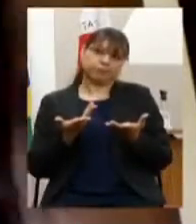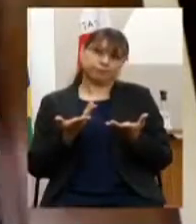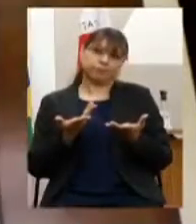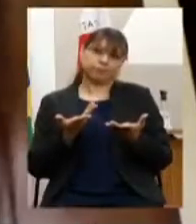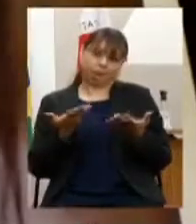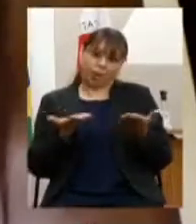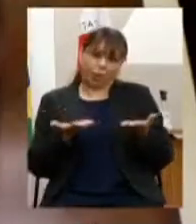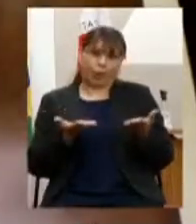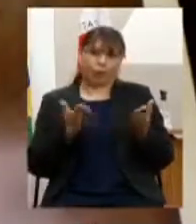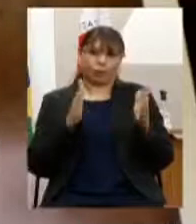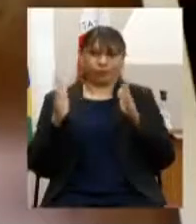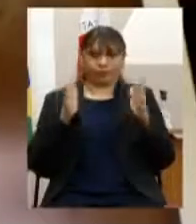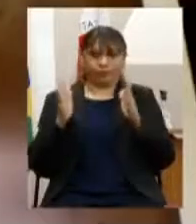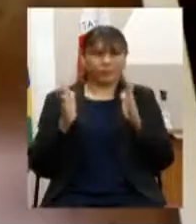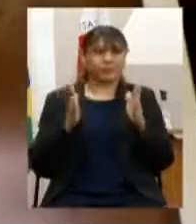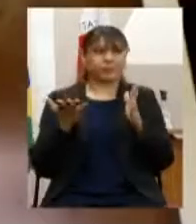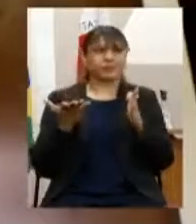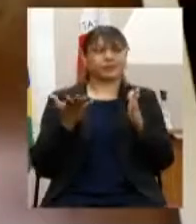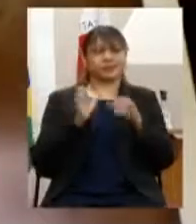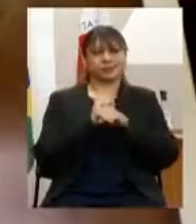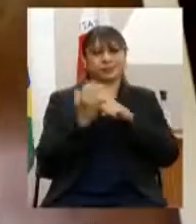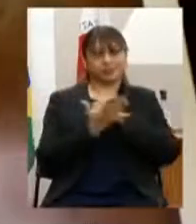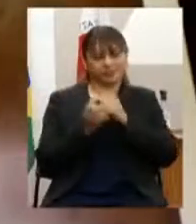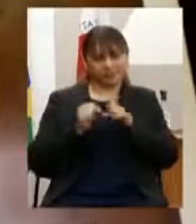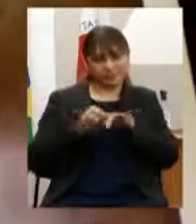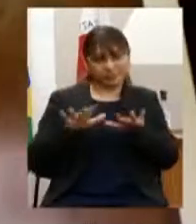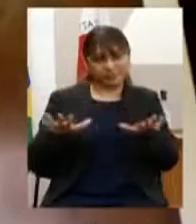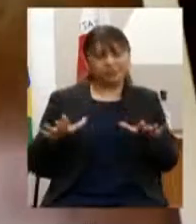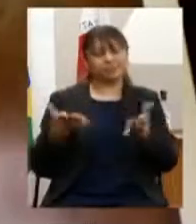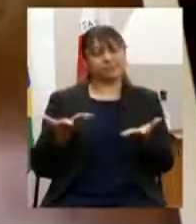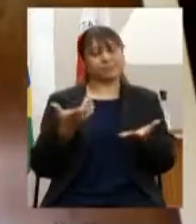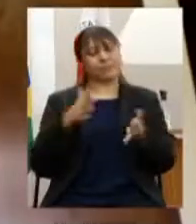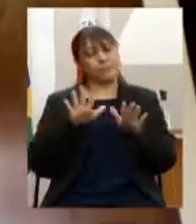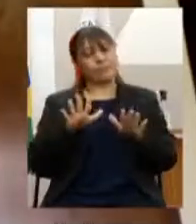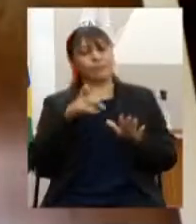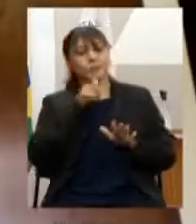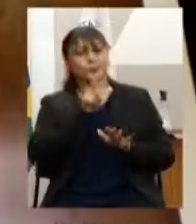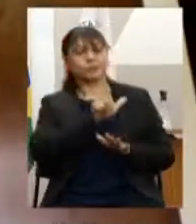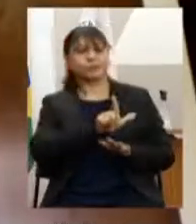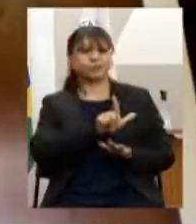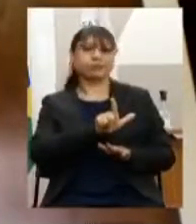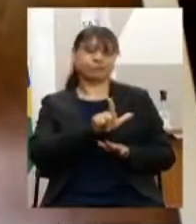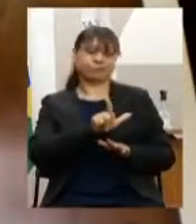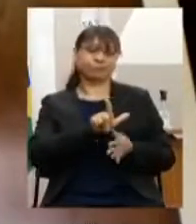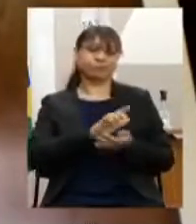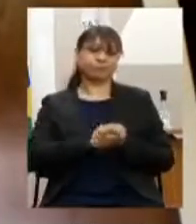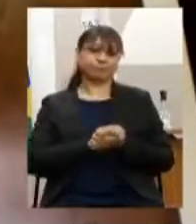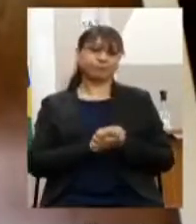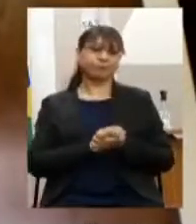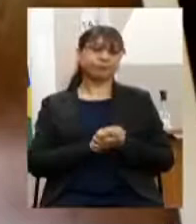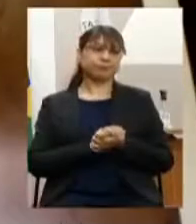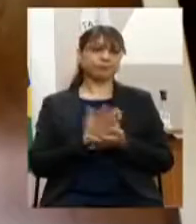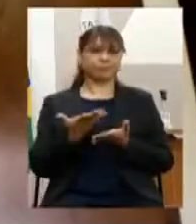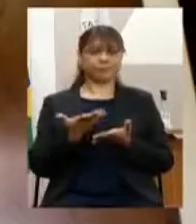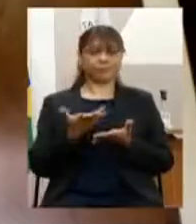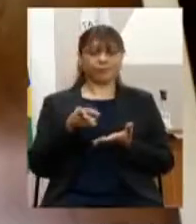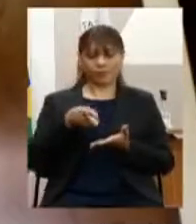apresentar as nossas propostas para o PPAG 2021 2023